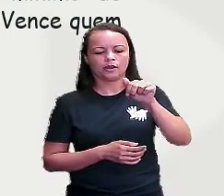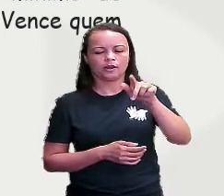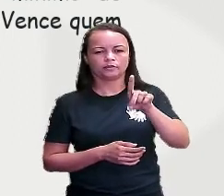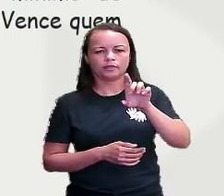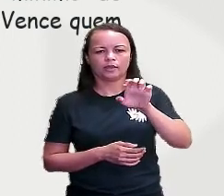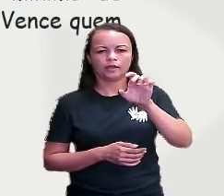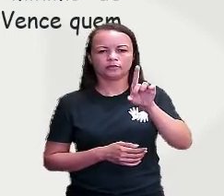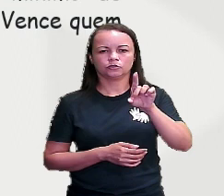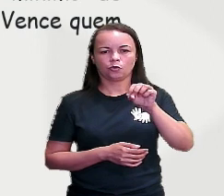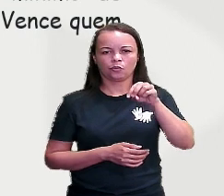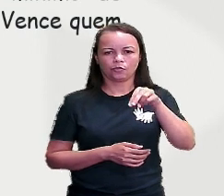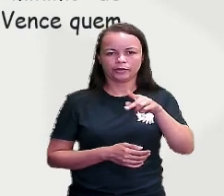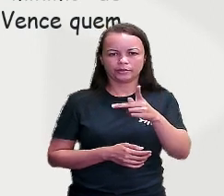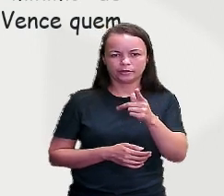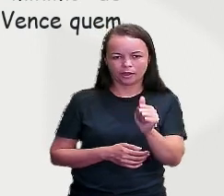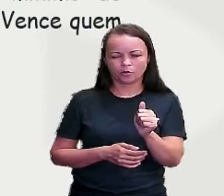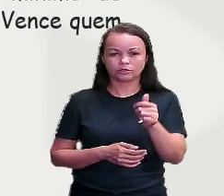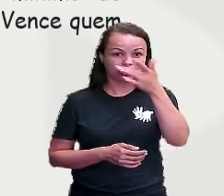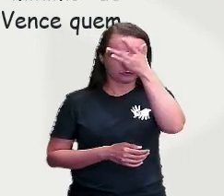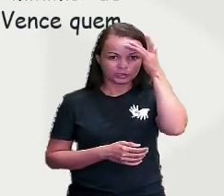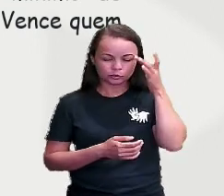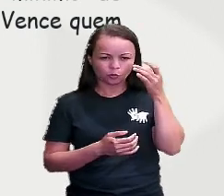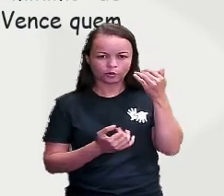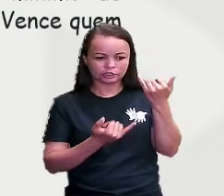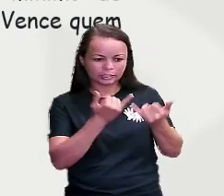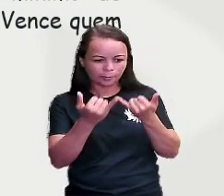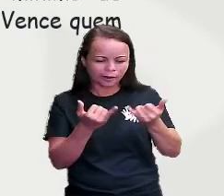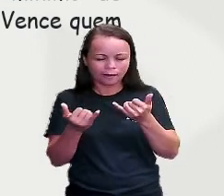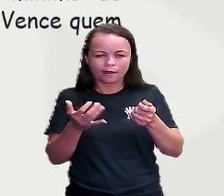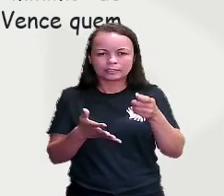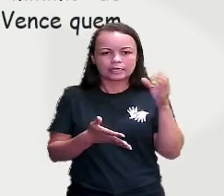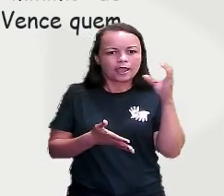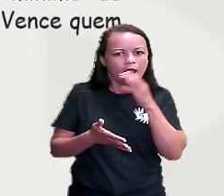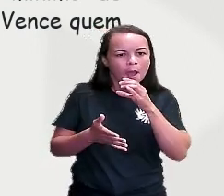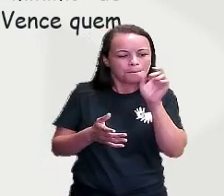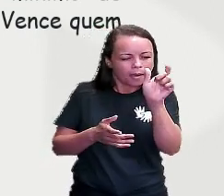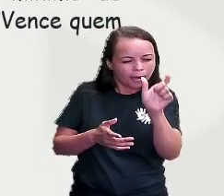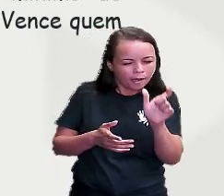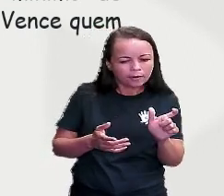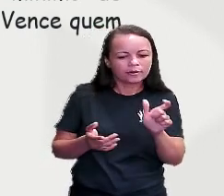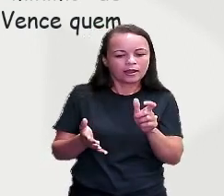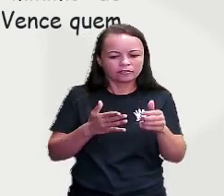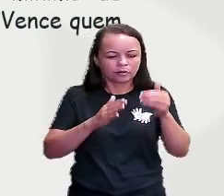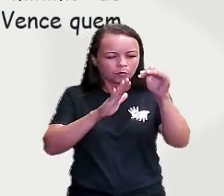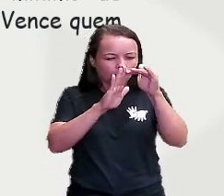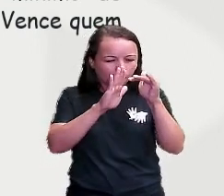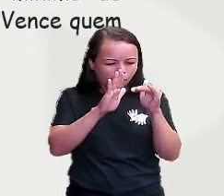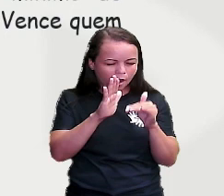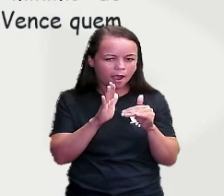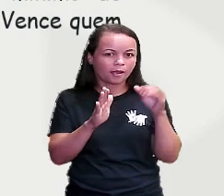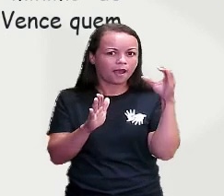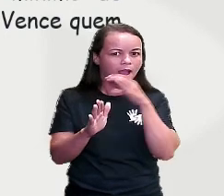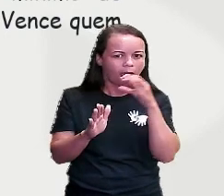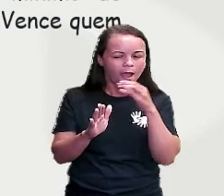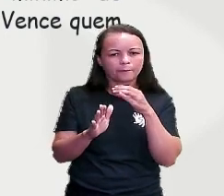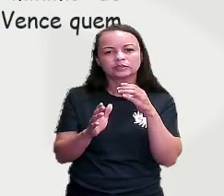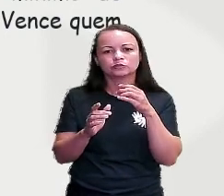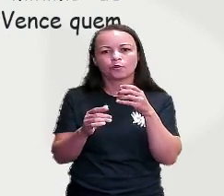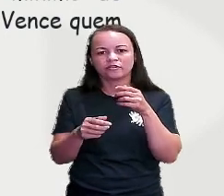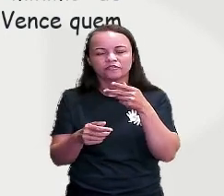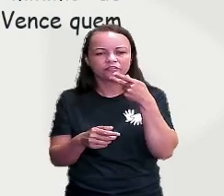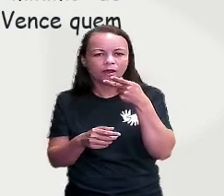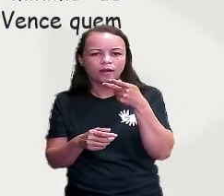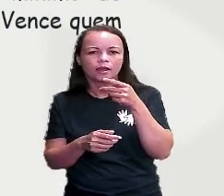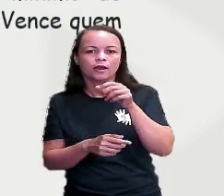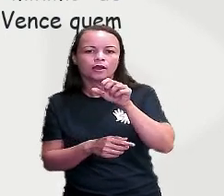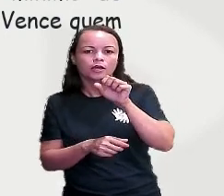jogadores devem ser rápidos com essas palavras. Quem preenche primeiro todas, ou o número mínimo de categorias, fala Stop, e todos os